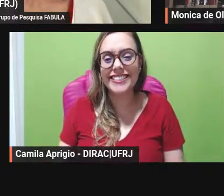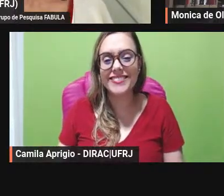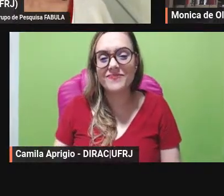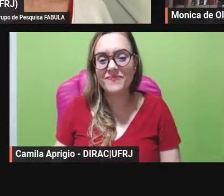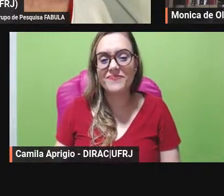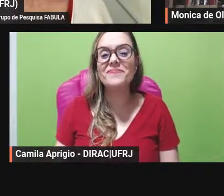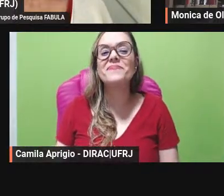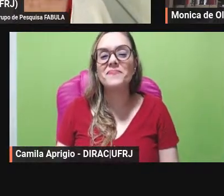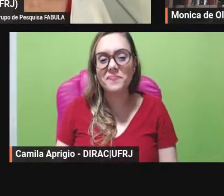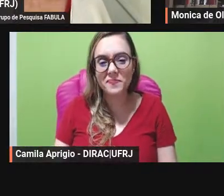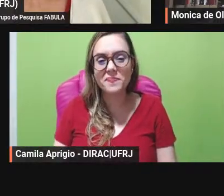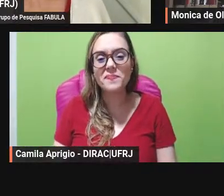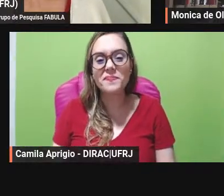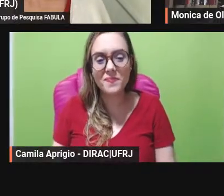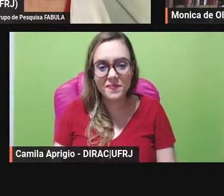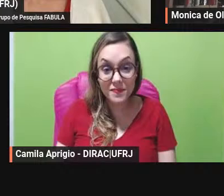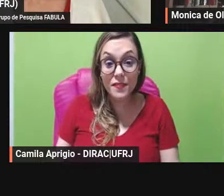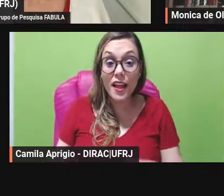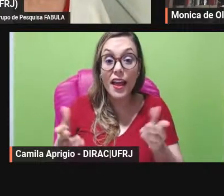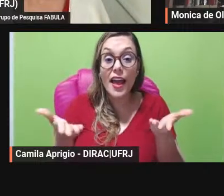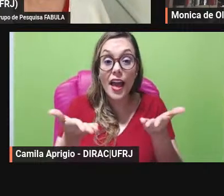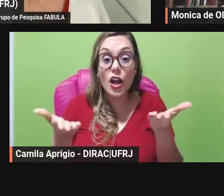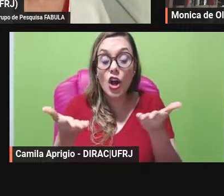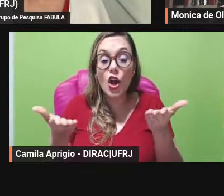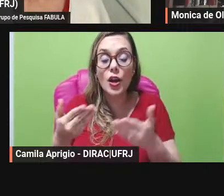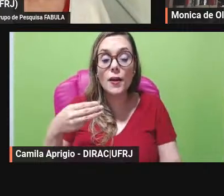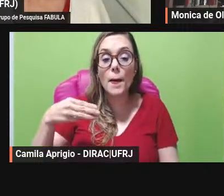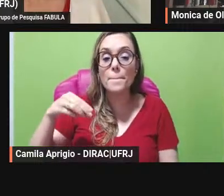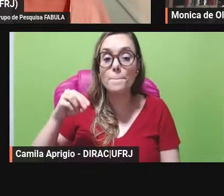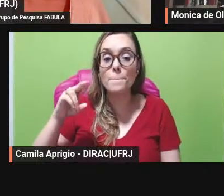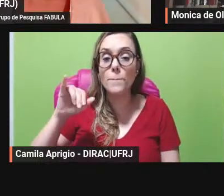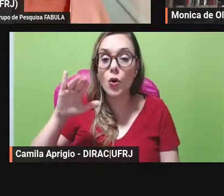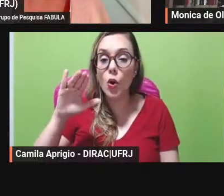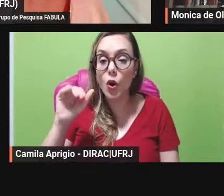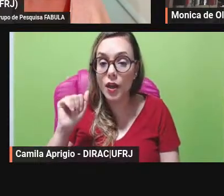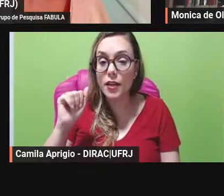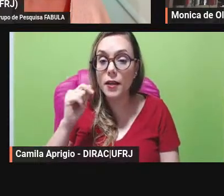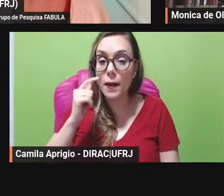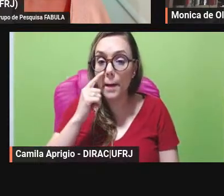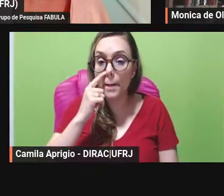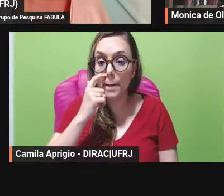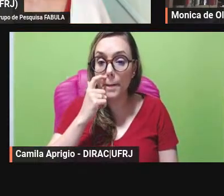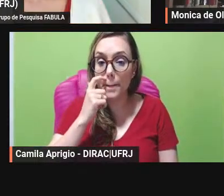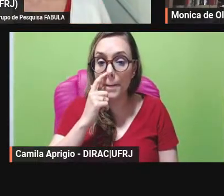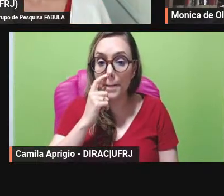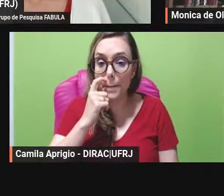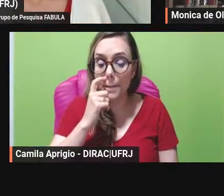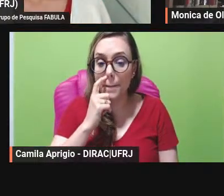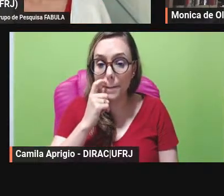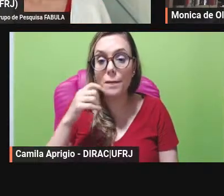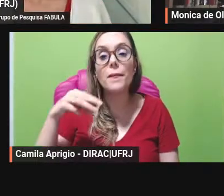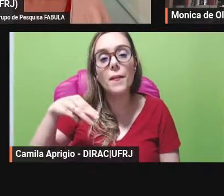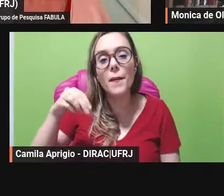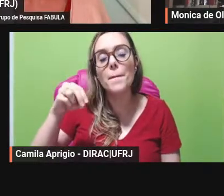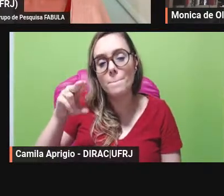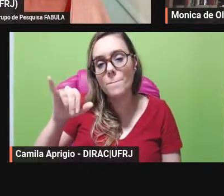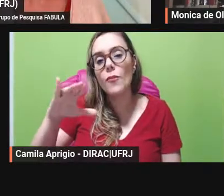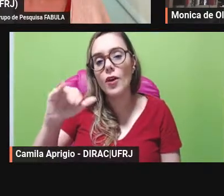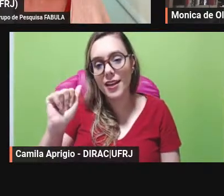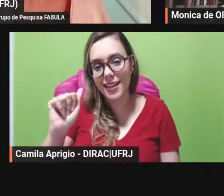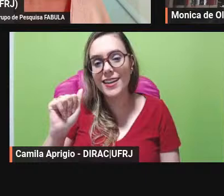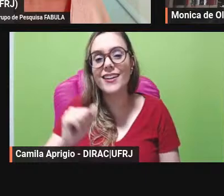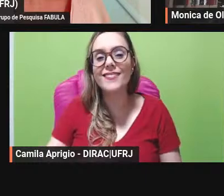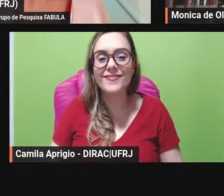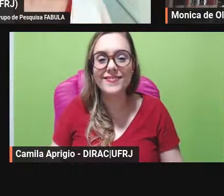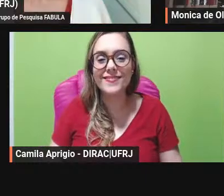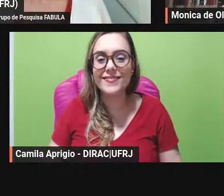professora Mônica por favor eu também de minha parte a Mônica pode falar